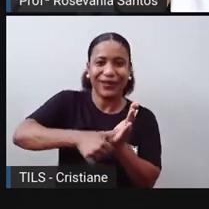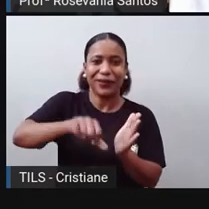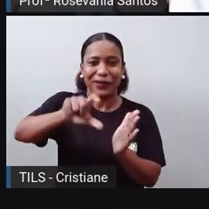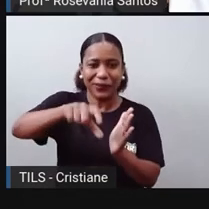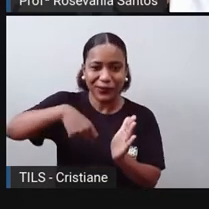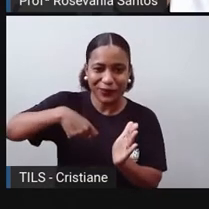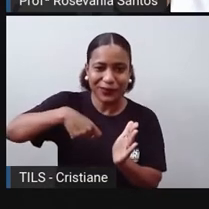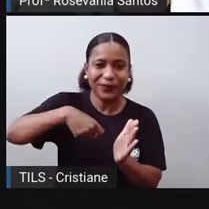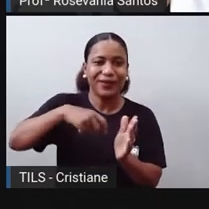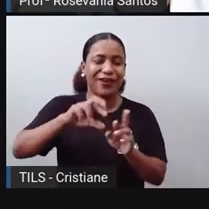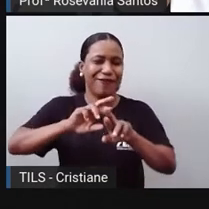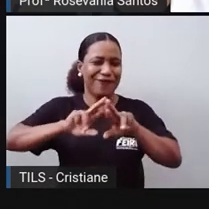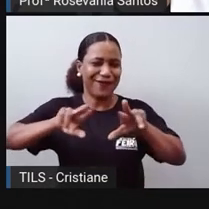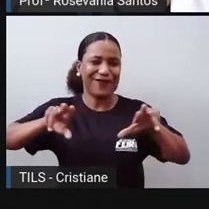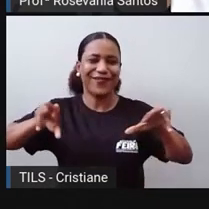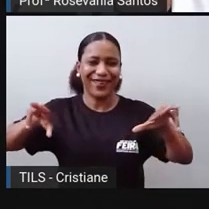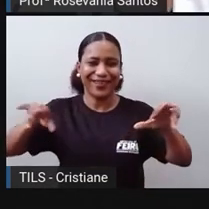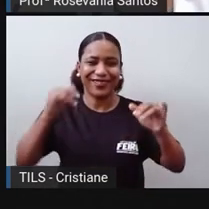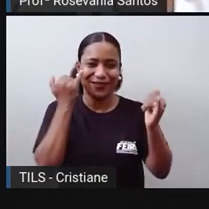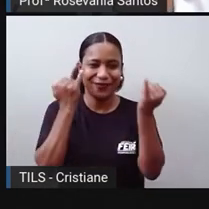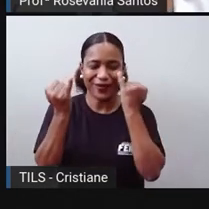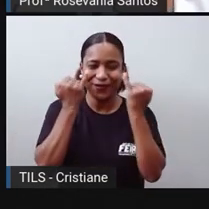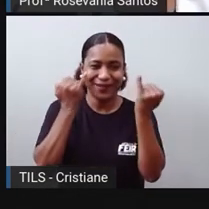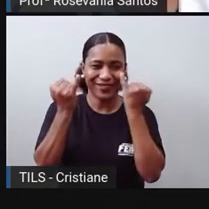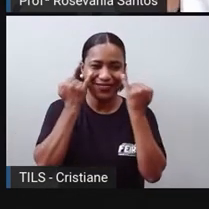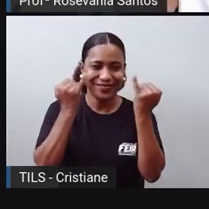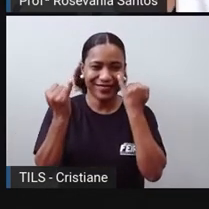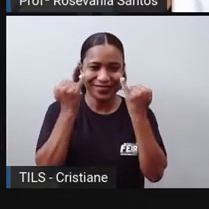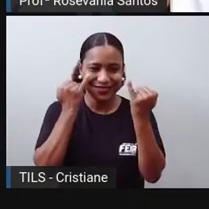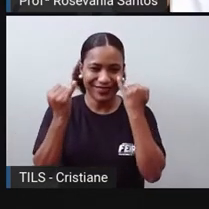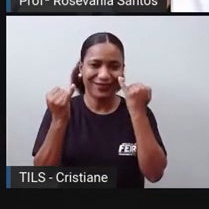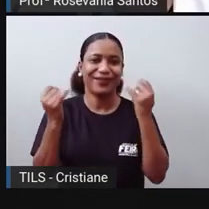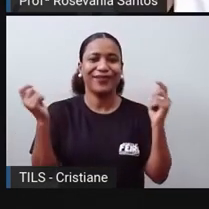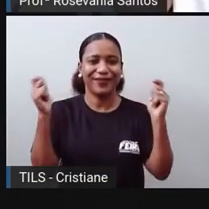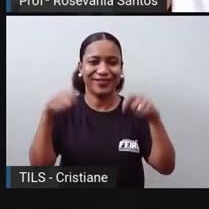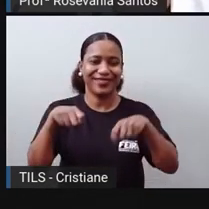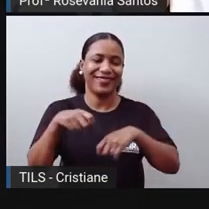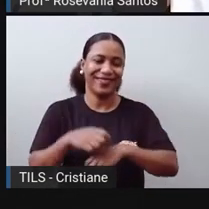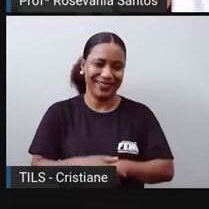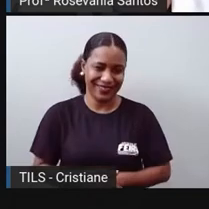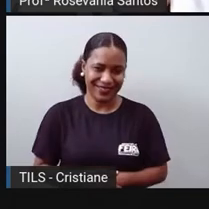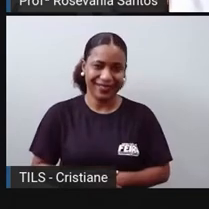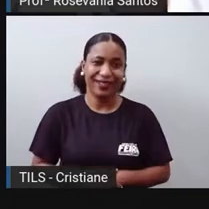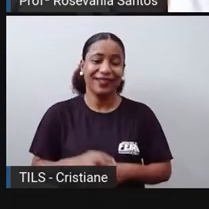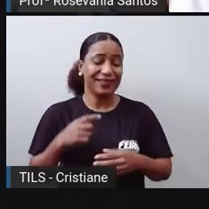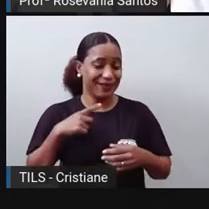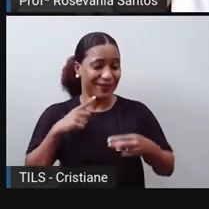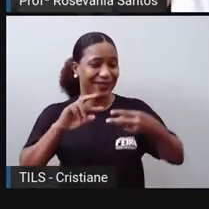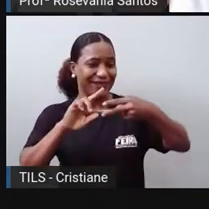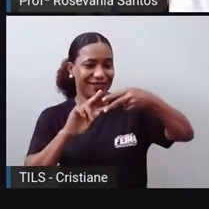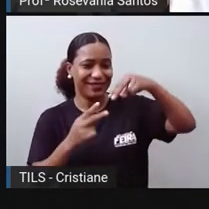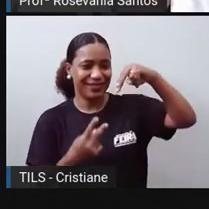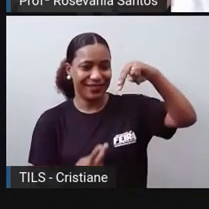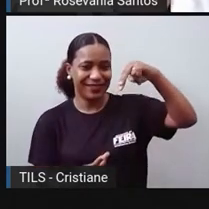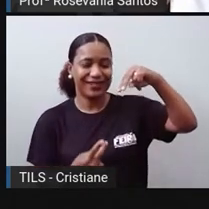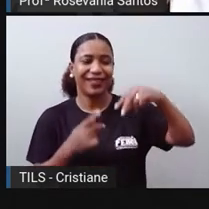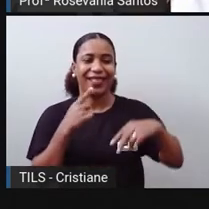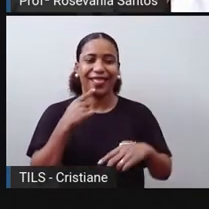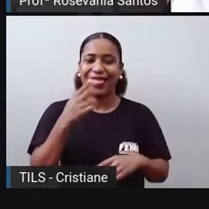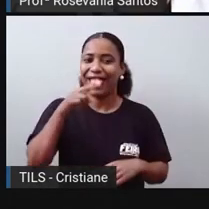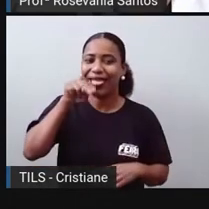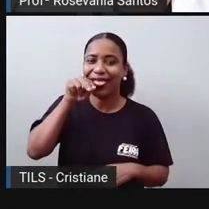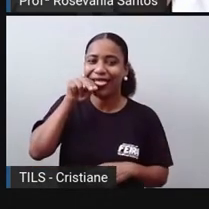informações aí, então tem essas formas todas de identificação, né, o código genético da gente, né, da saliva e tudo,